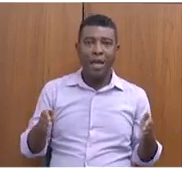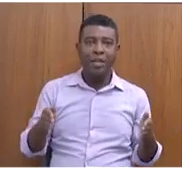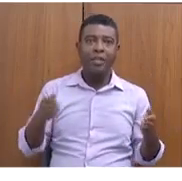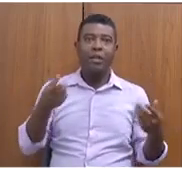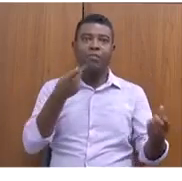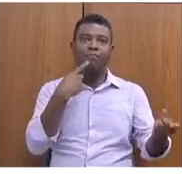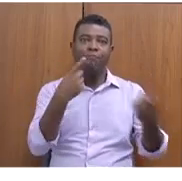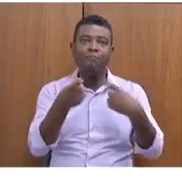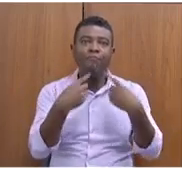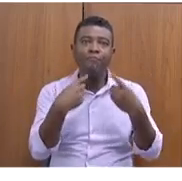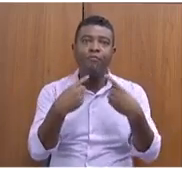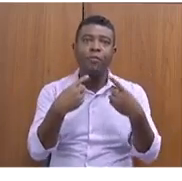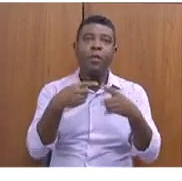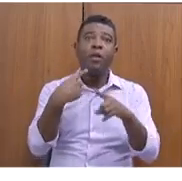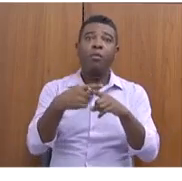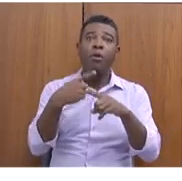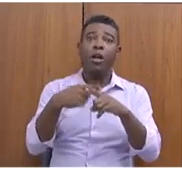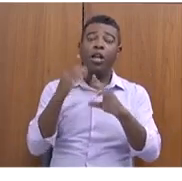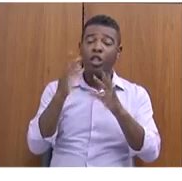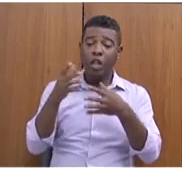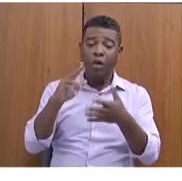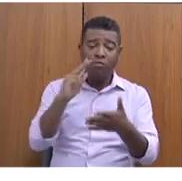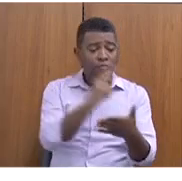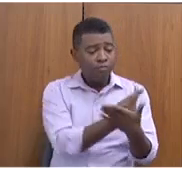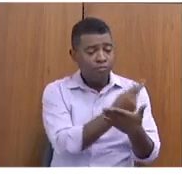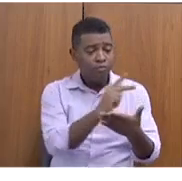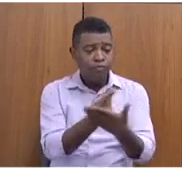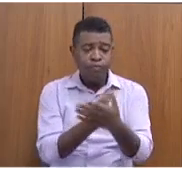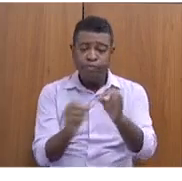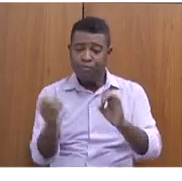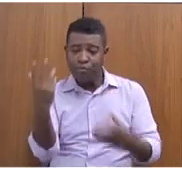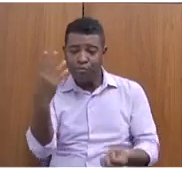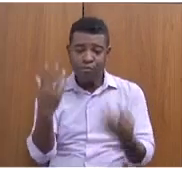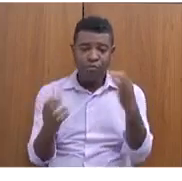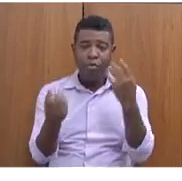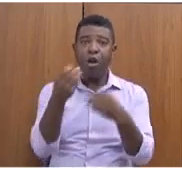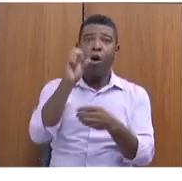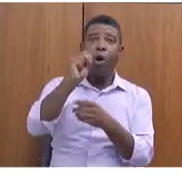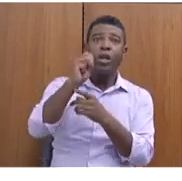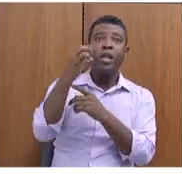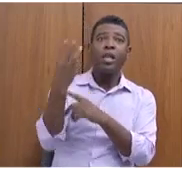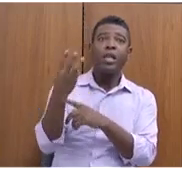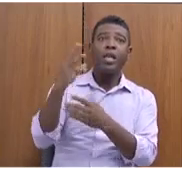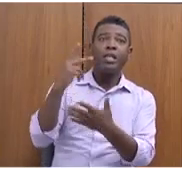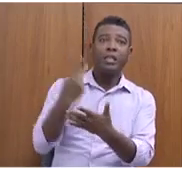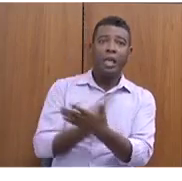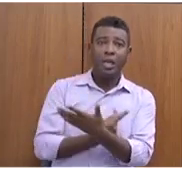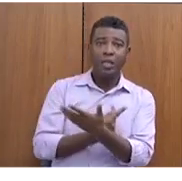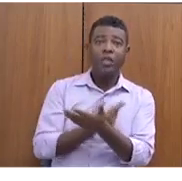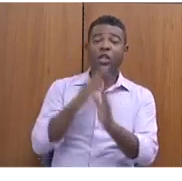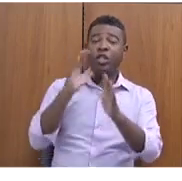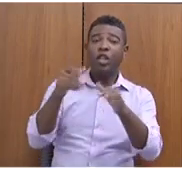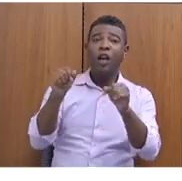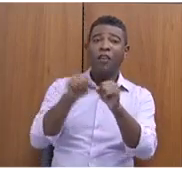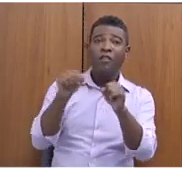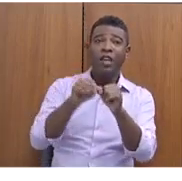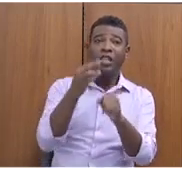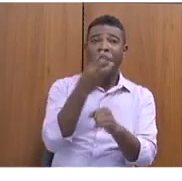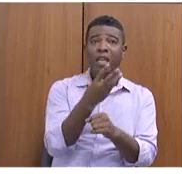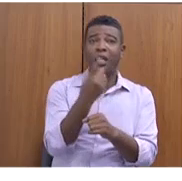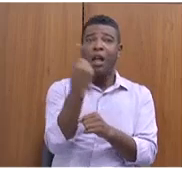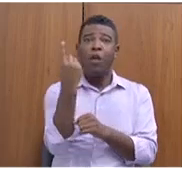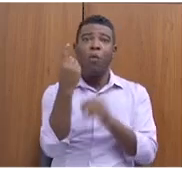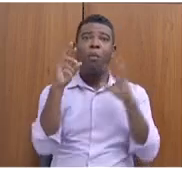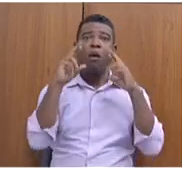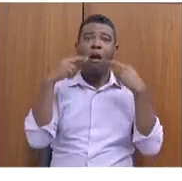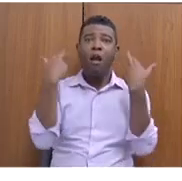de conflitos coletivos fundiados acompanhados atualmente na mesa, 31 reuniões realizadas de janeiro a maio. Apesar de ela estar migrando